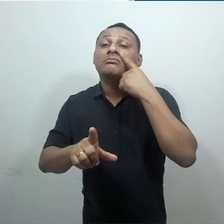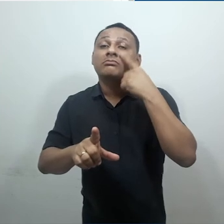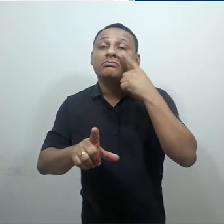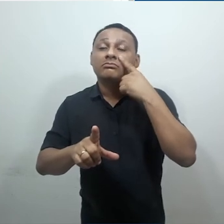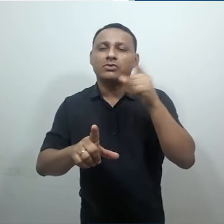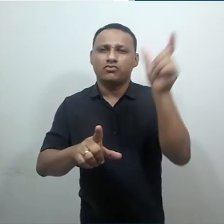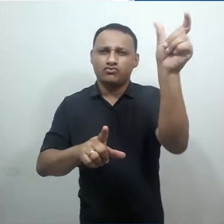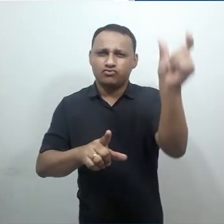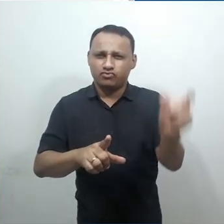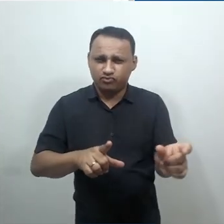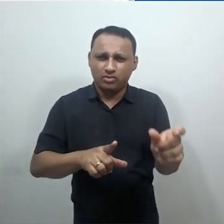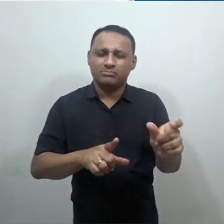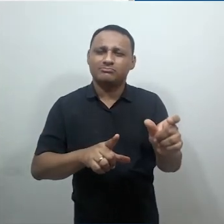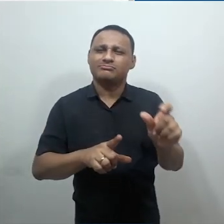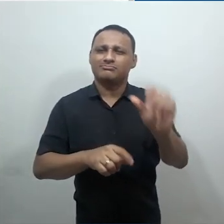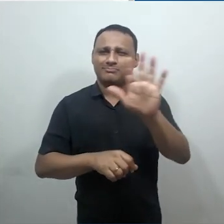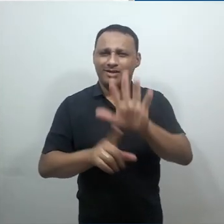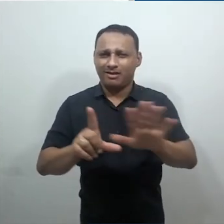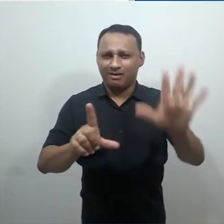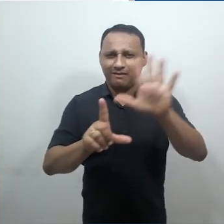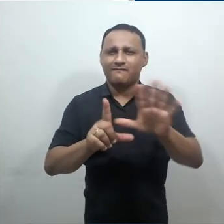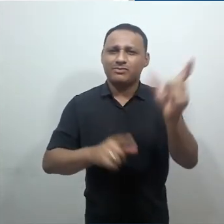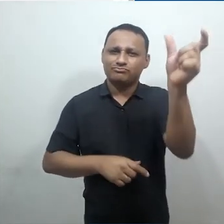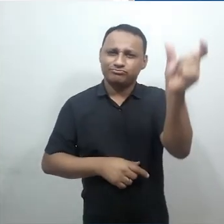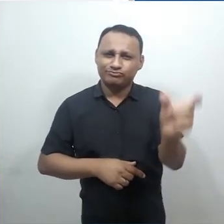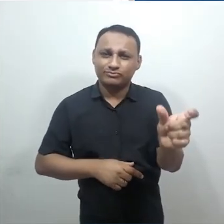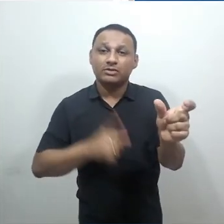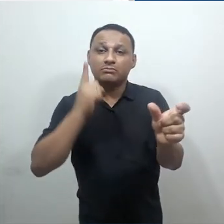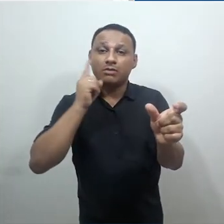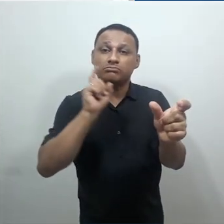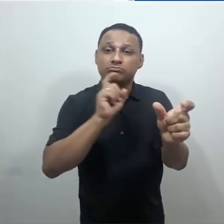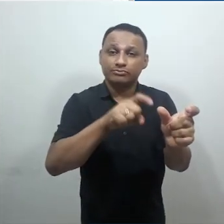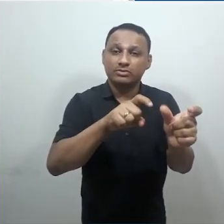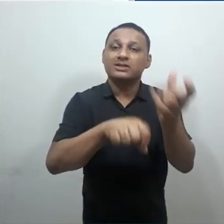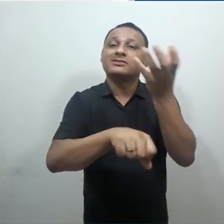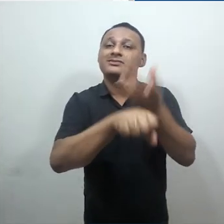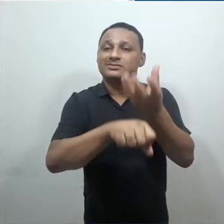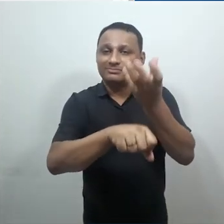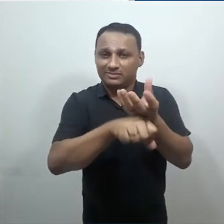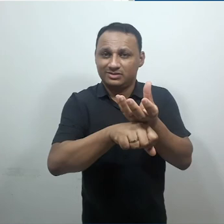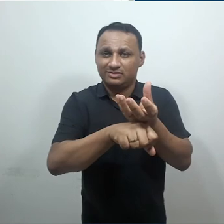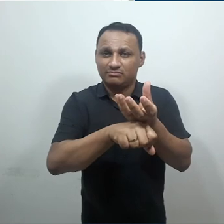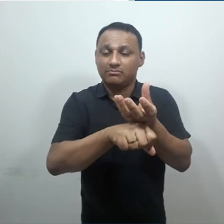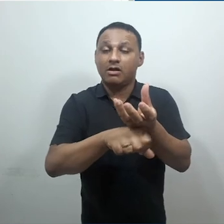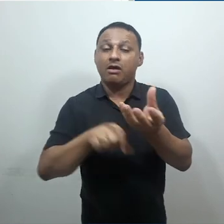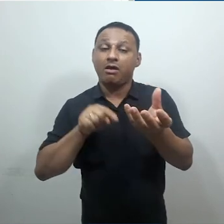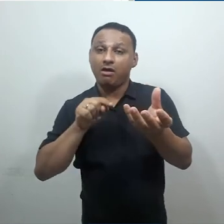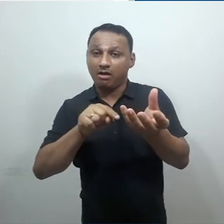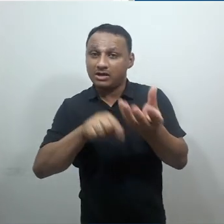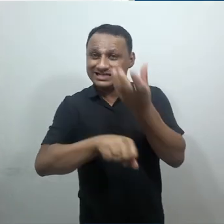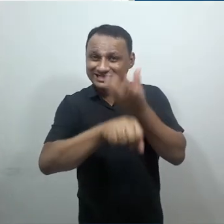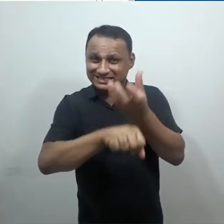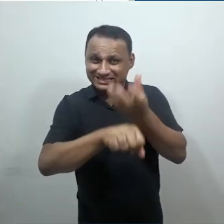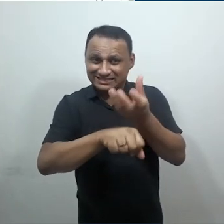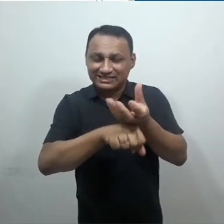Escolheremos o painel de navegação lateral, onde podemos clicar sobre o nome da disciplina.